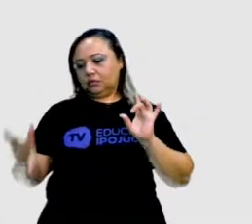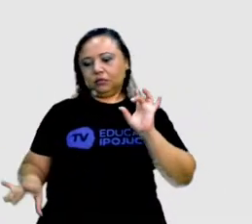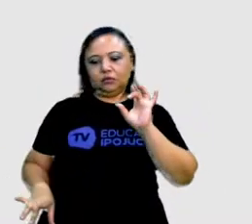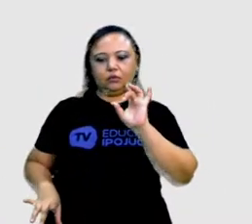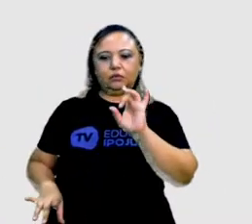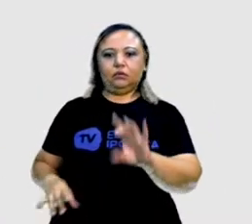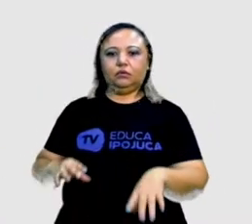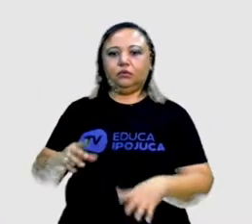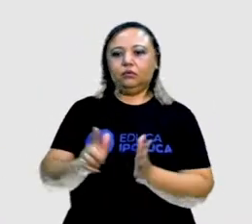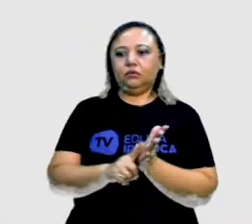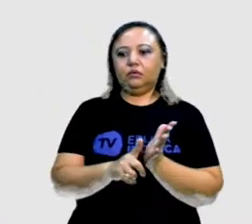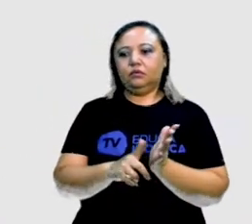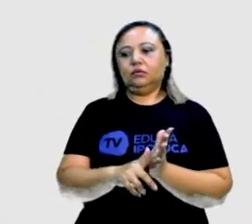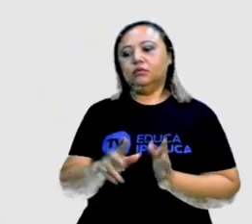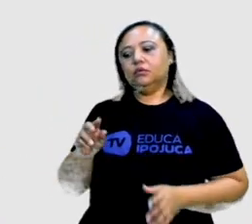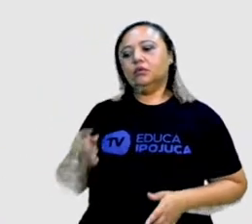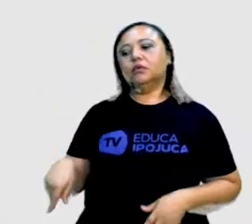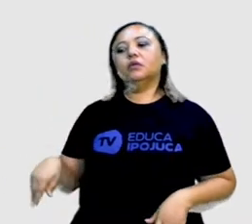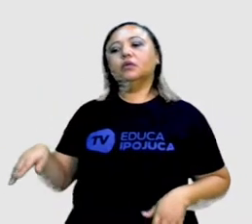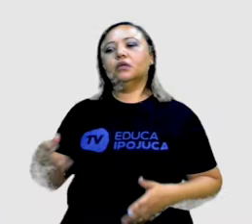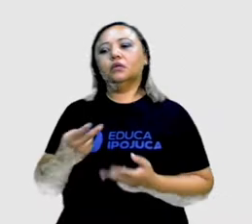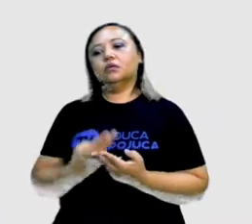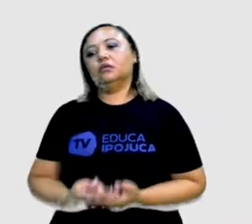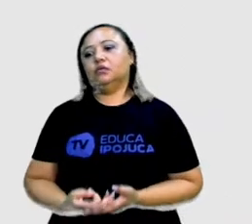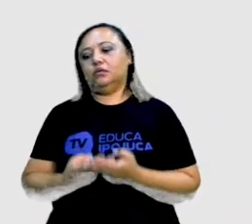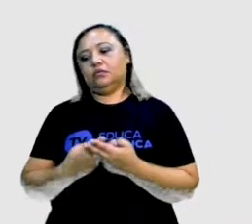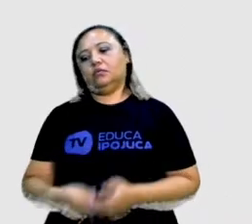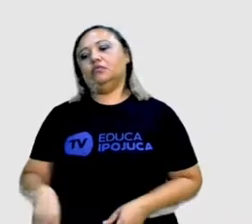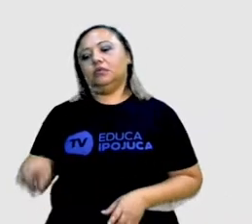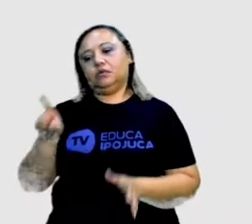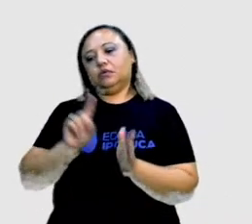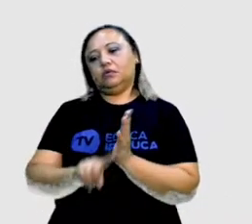pacientemente, pergunta de quem é aquele lixo.